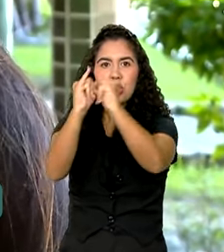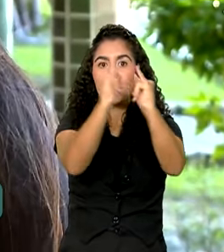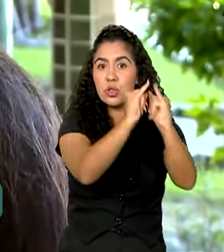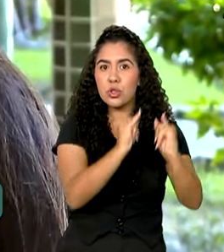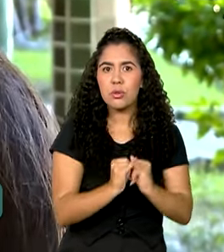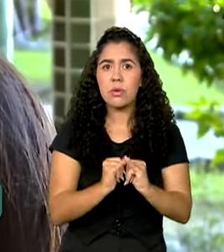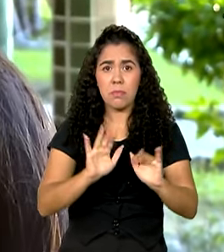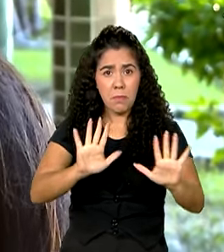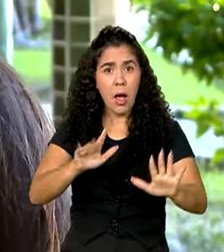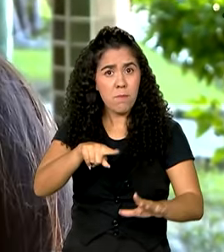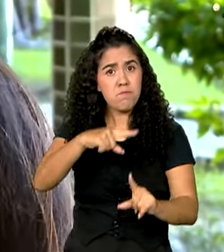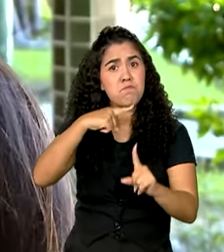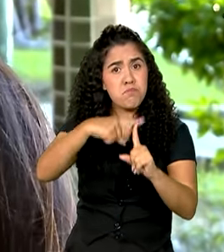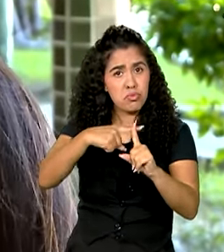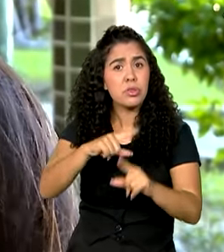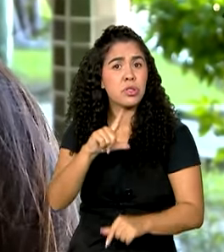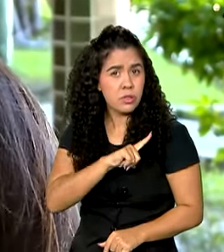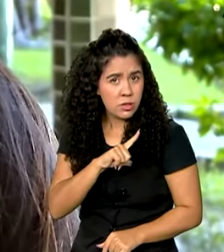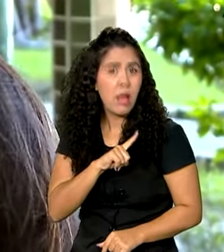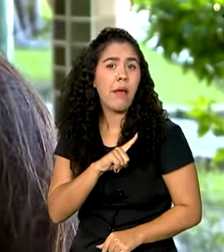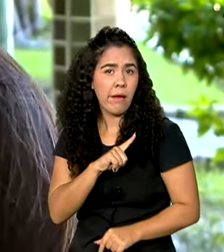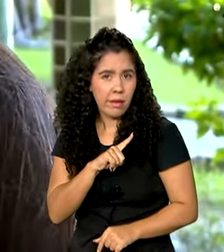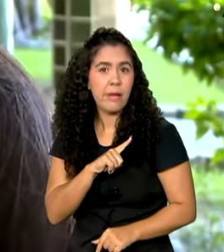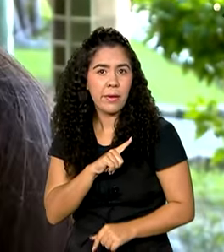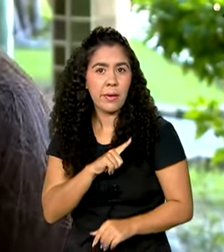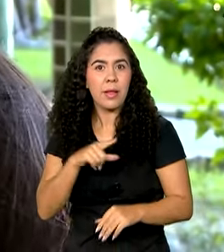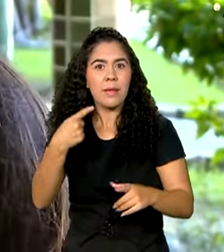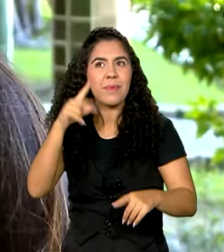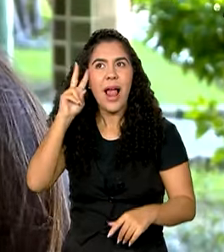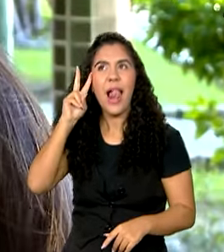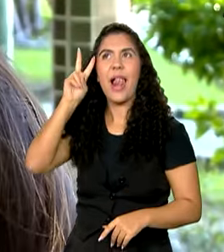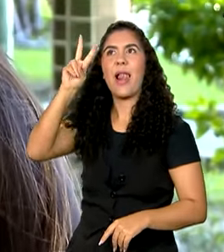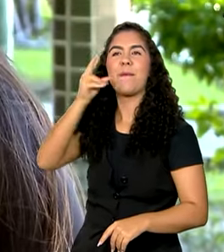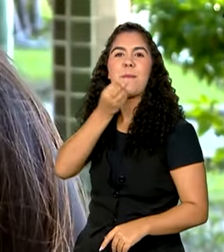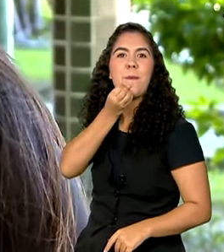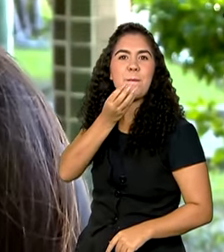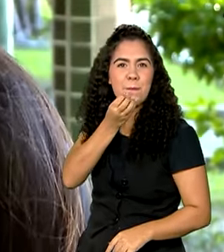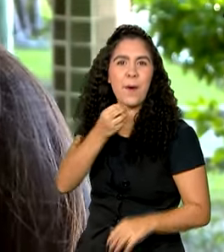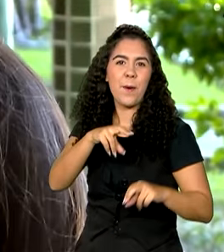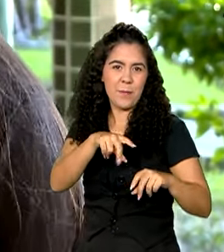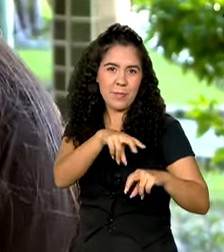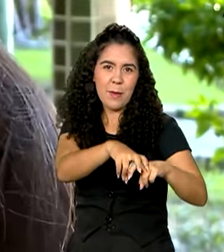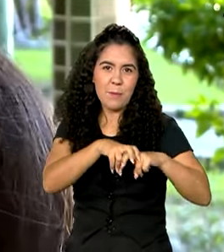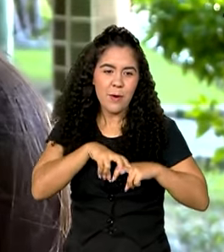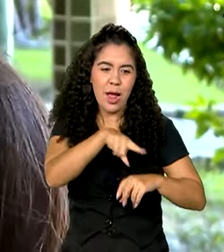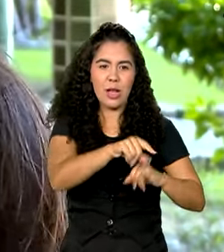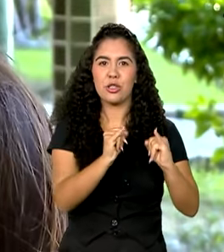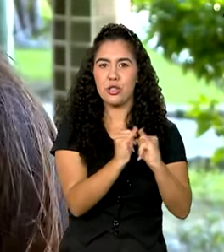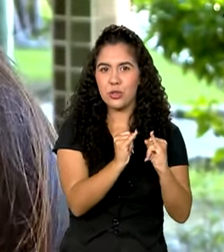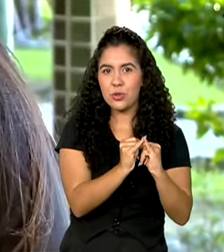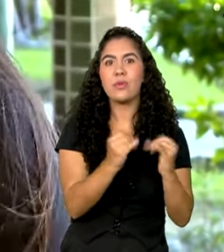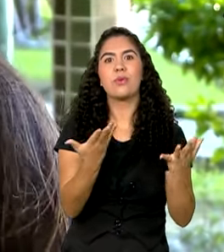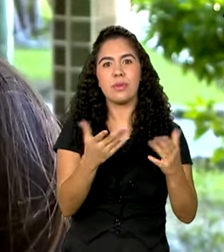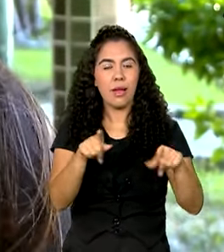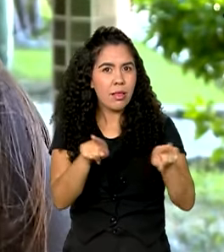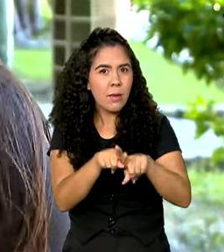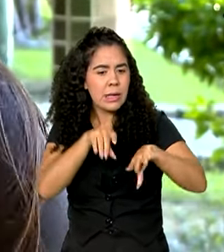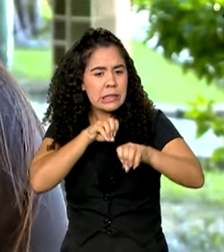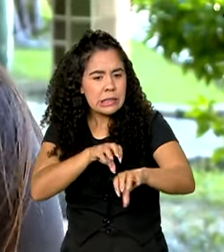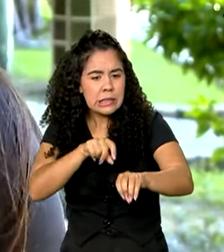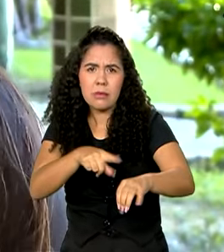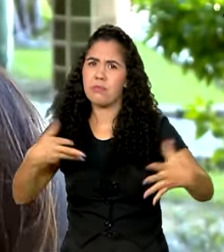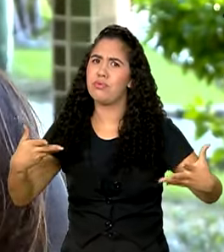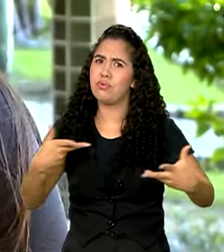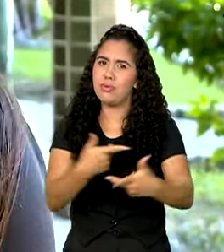bom, porque dá aquela, tipo, você fica com uma lembrança boa da instituição. O ensino também é muito bom e eu acho que